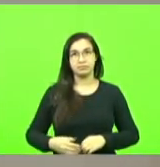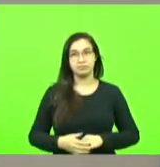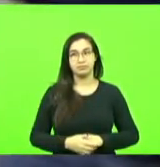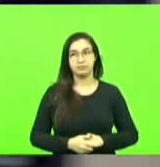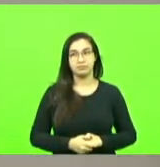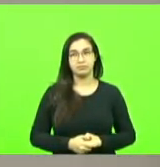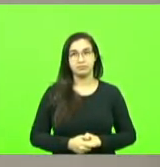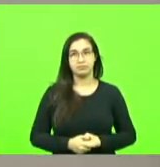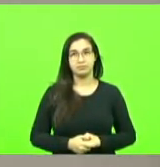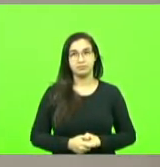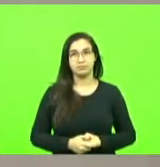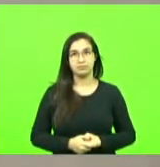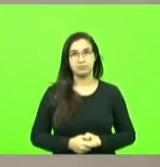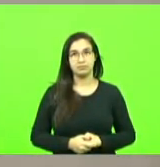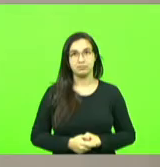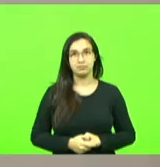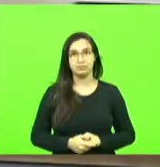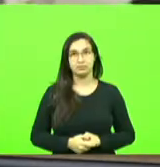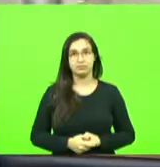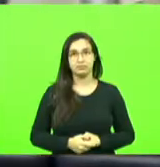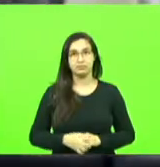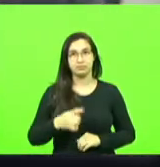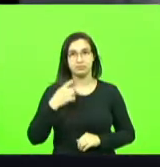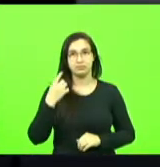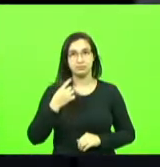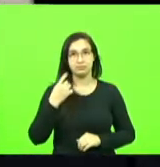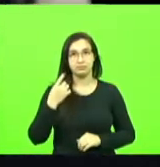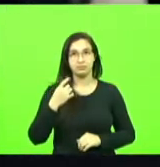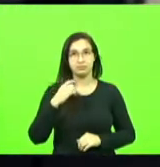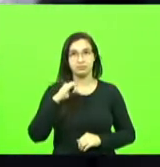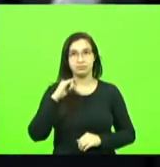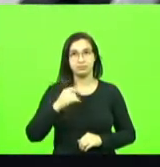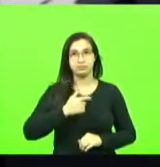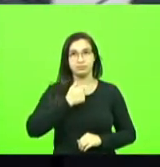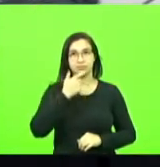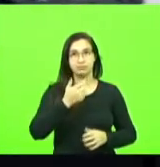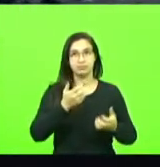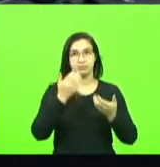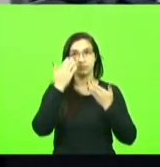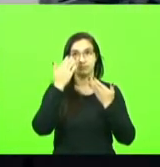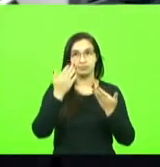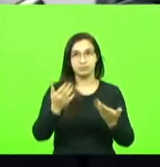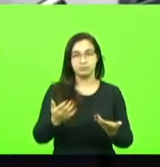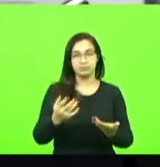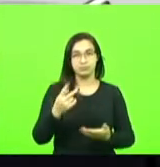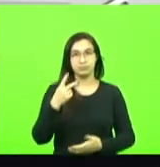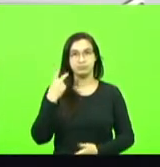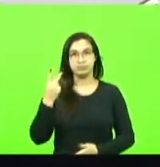pois não deputado Gerardo queria agradecer ao nosso vereador Ciro lá do município de Gaspar